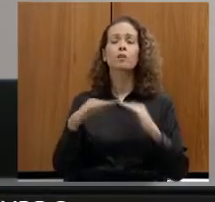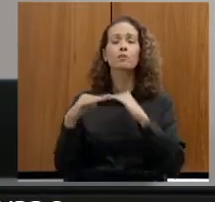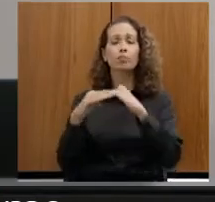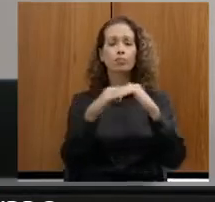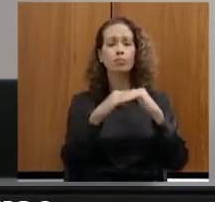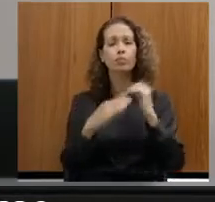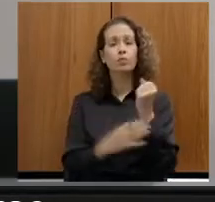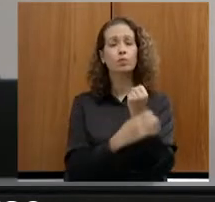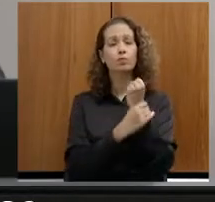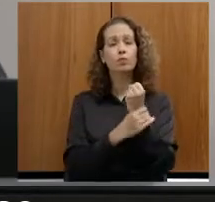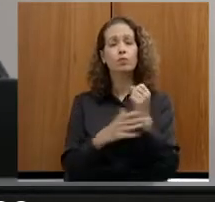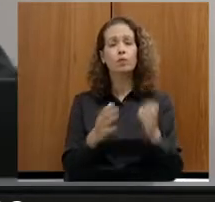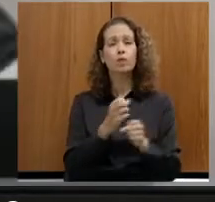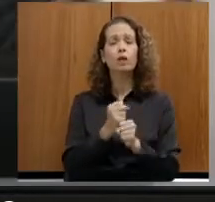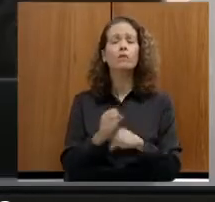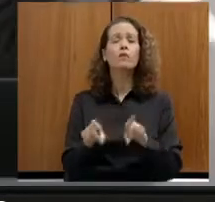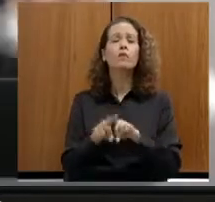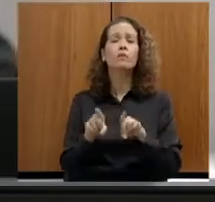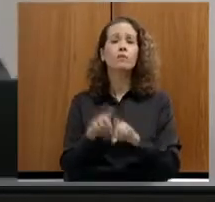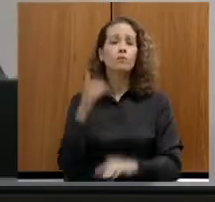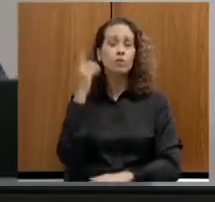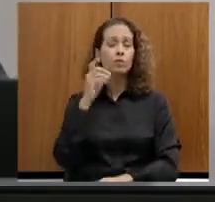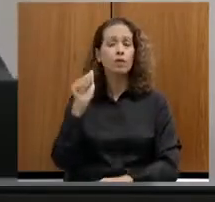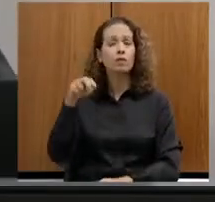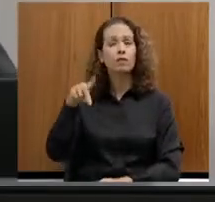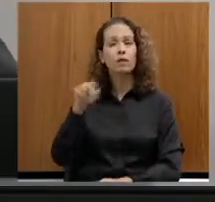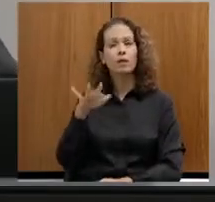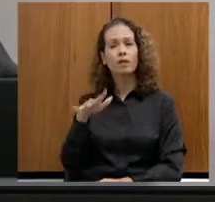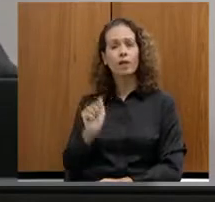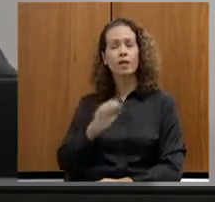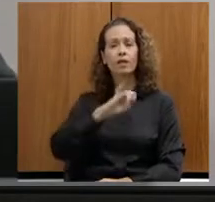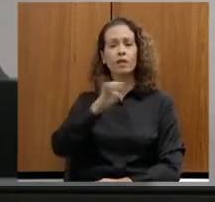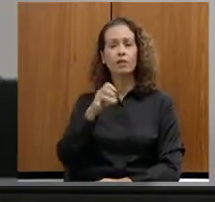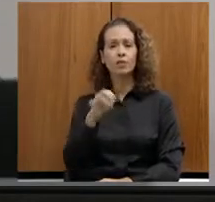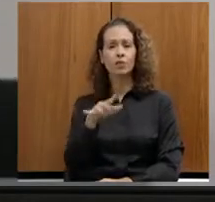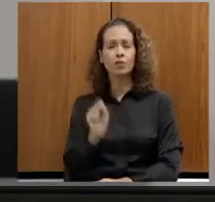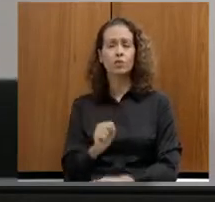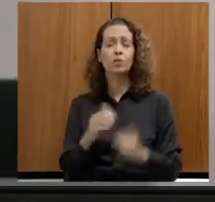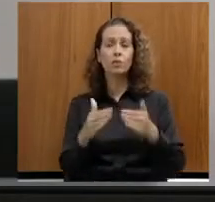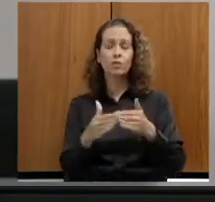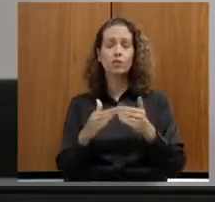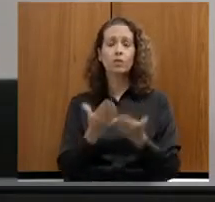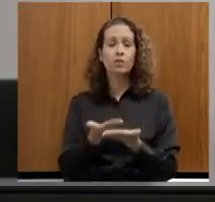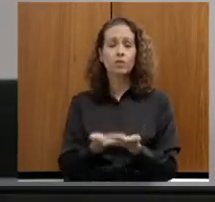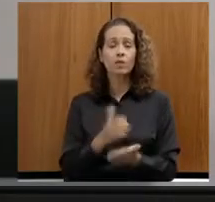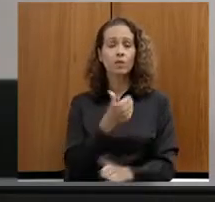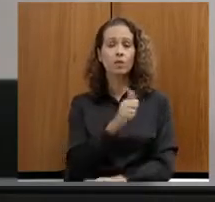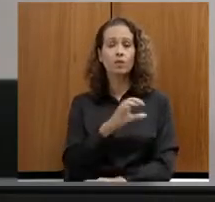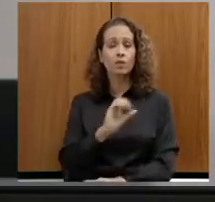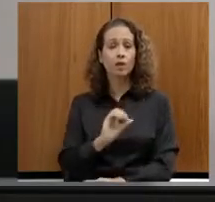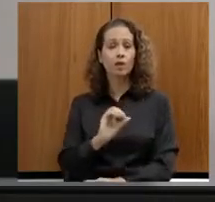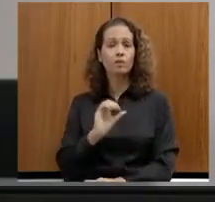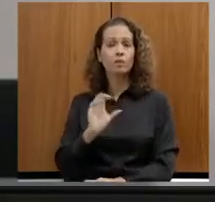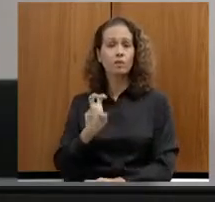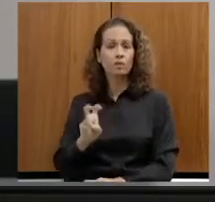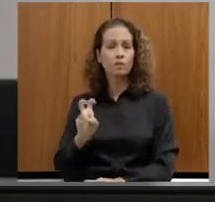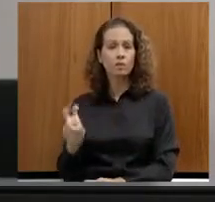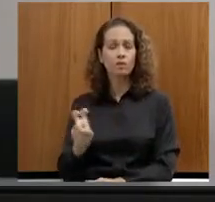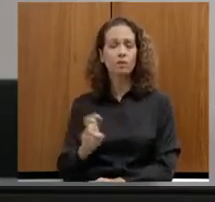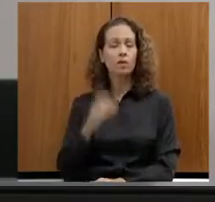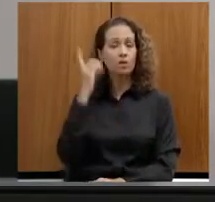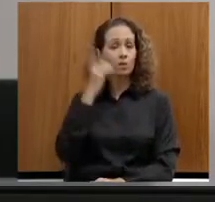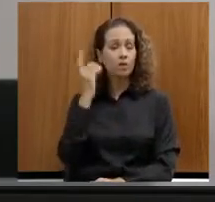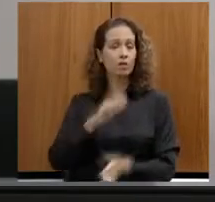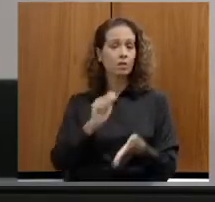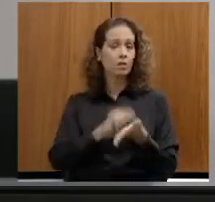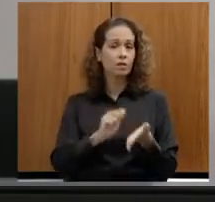Estado. Autora, deputada Andréia de Jesus. Requerimento 11055. A deputada que ele subscreve